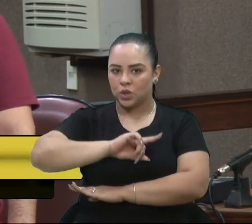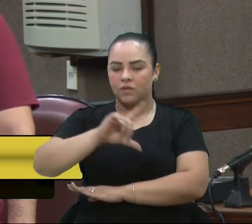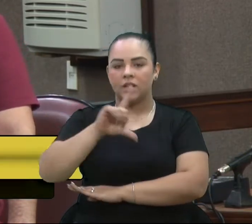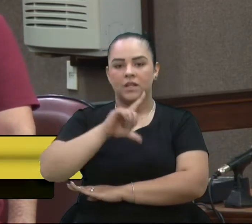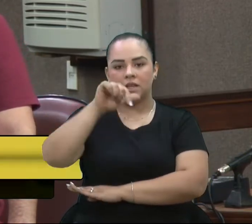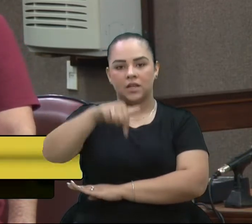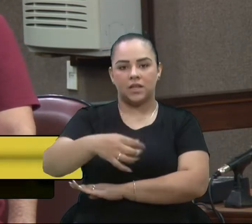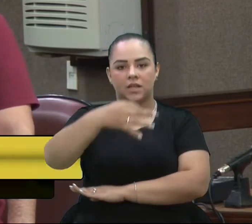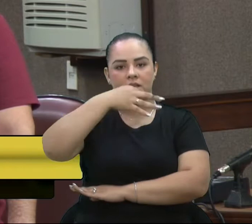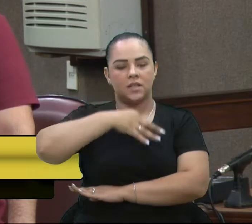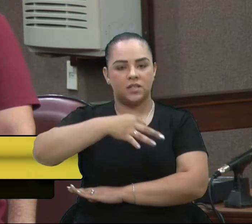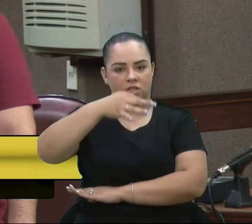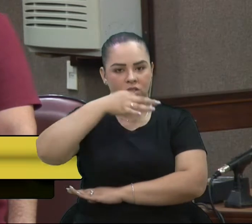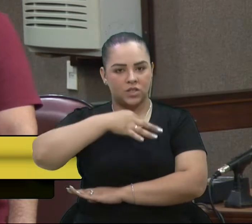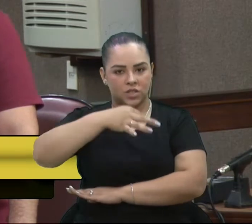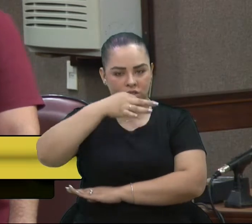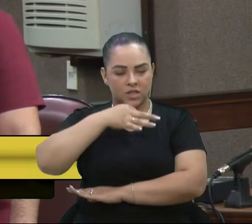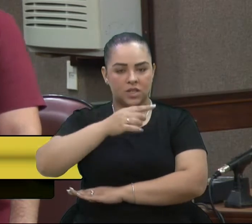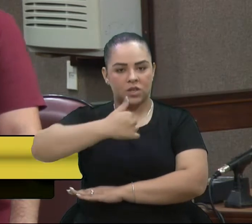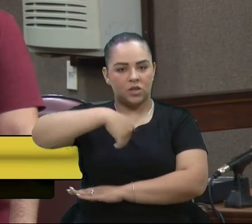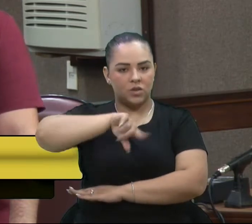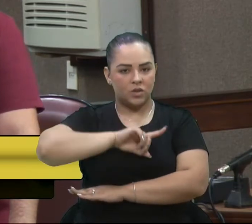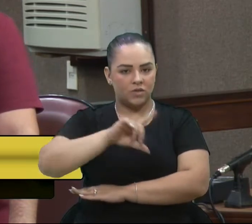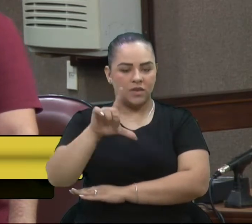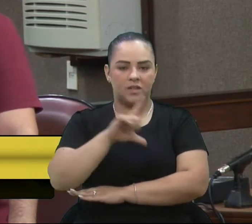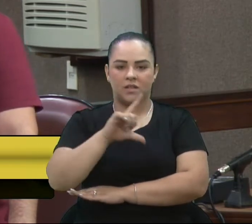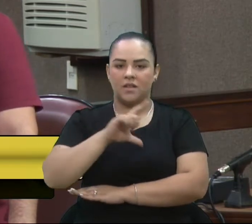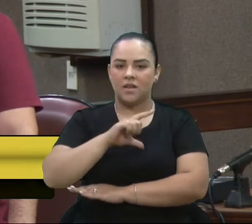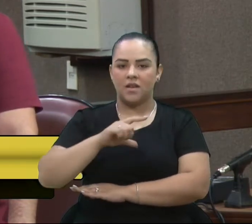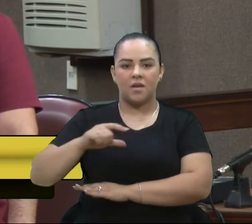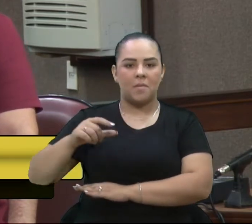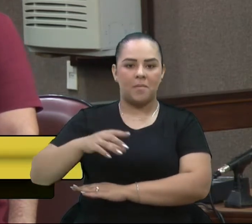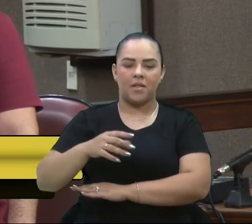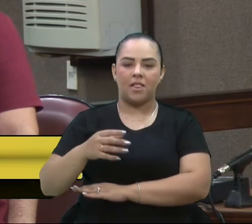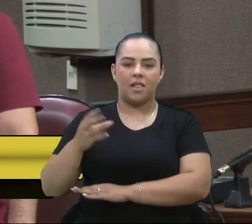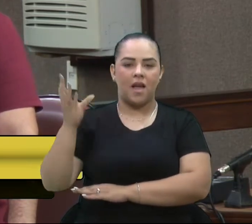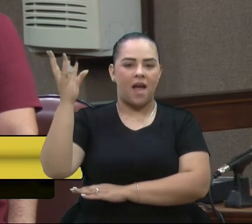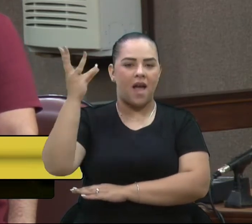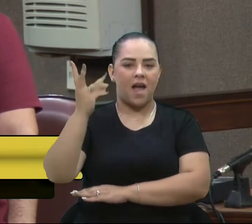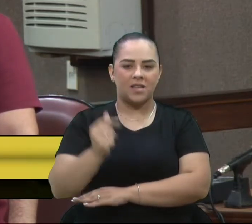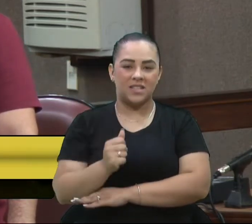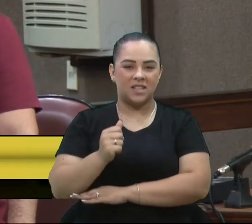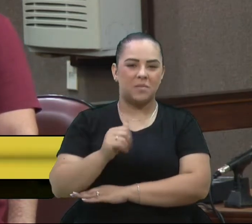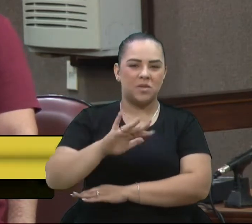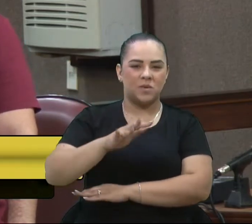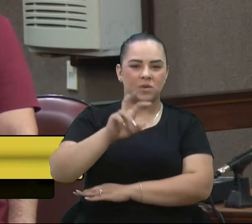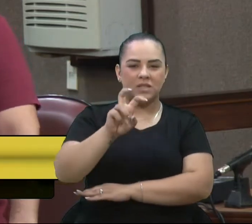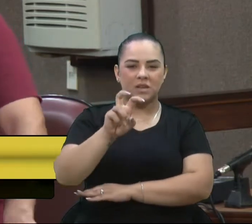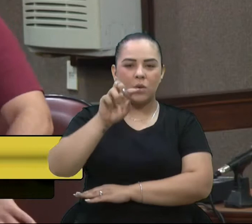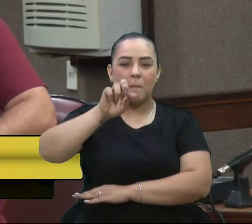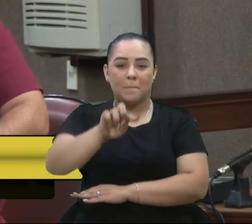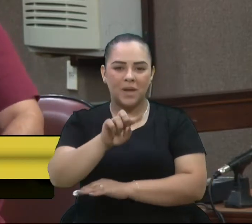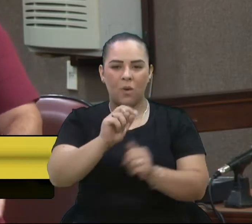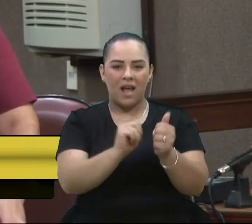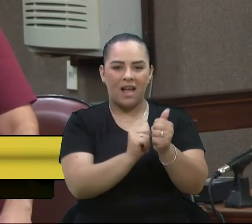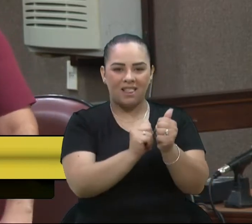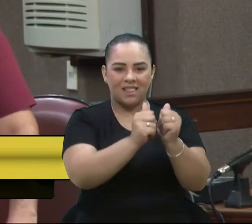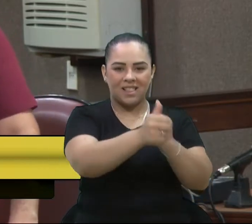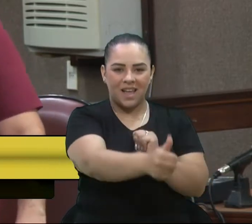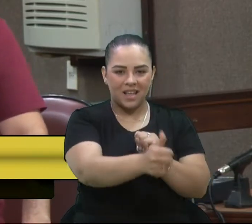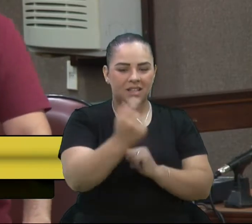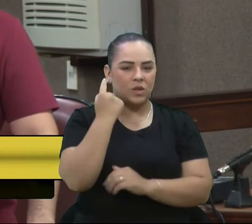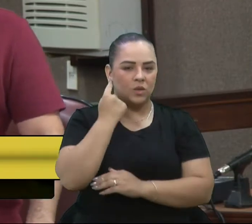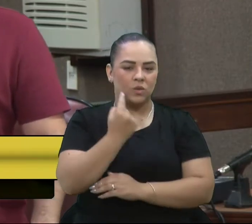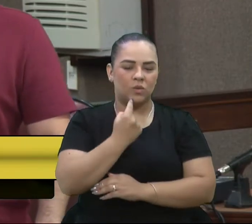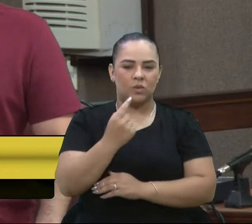aqui na nossa cidade de Caxias do Sul, onde atrairemos milhares de turistas, cerca de 5 mil atletas, fora toda a equipe, todos os